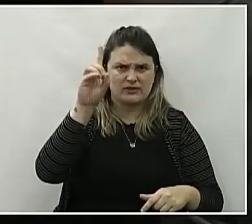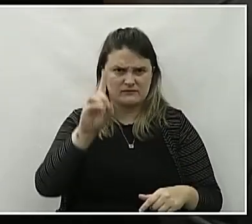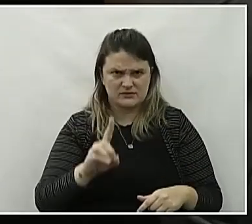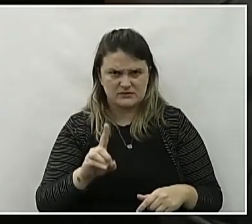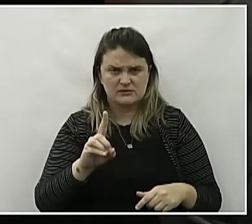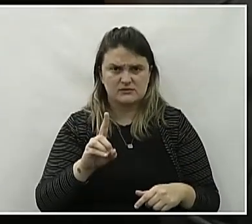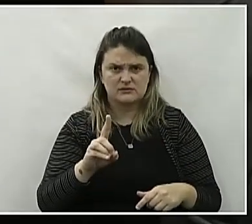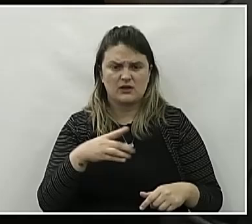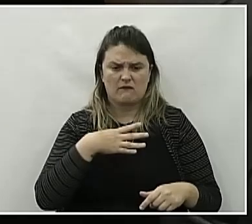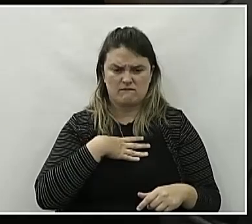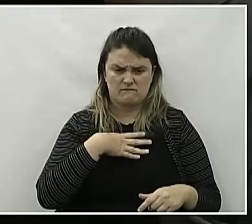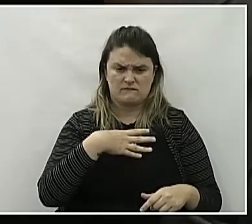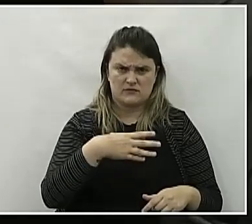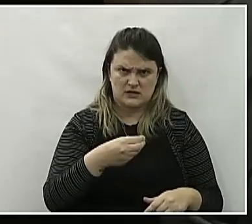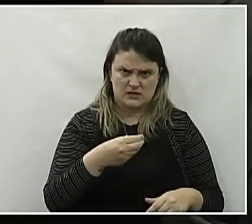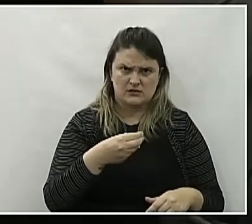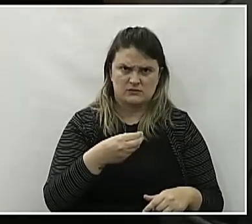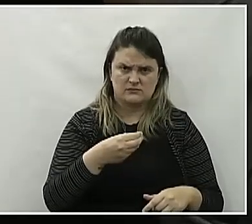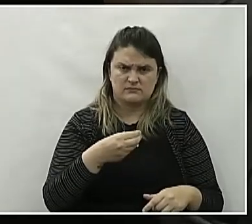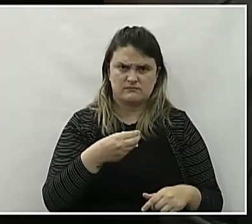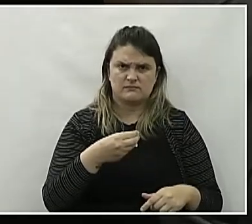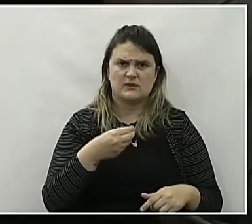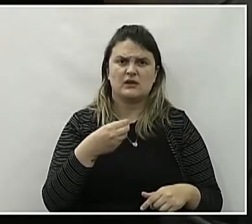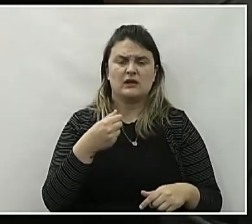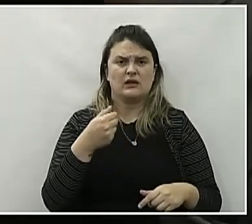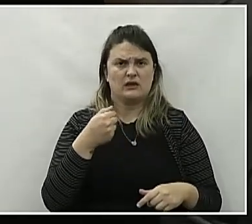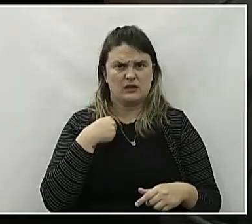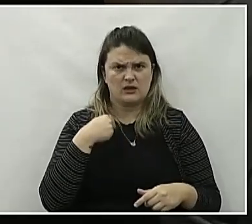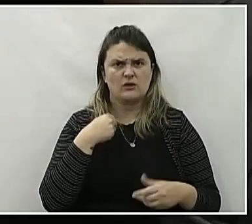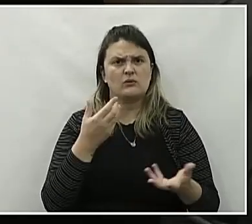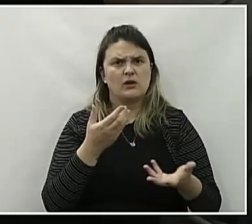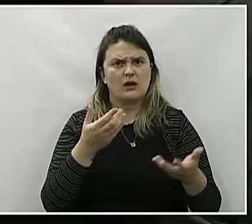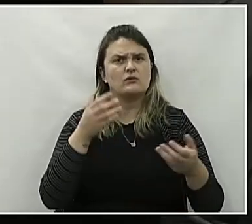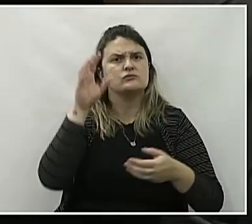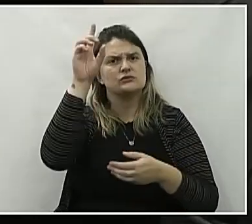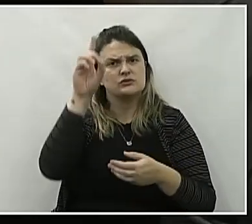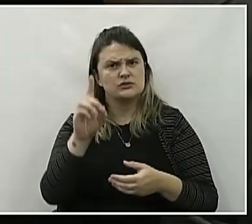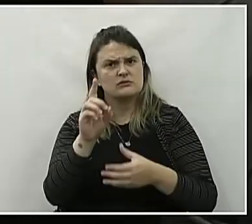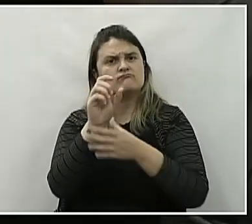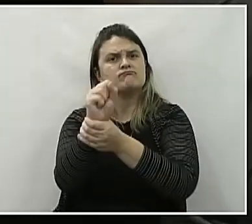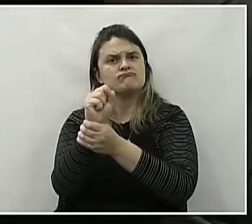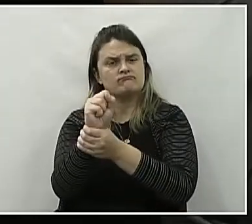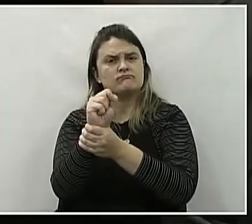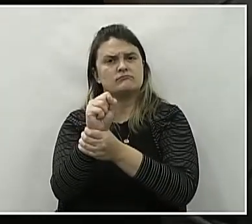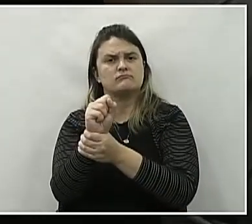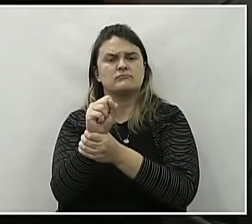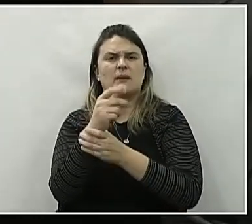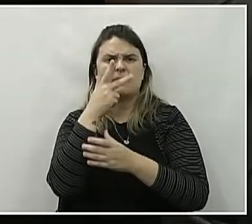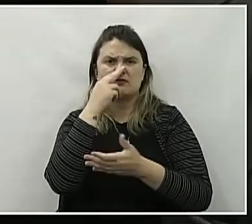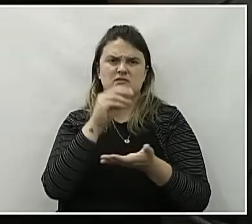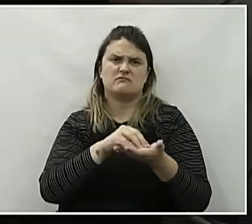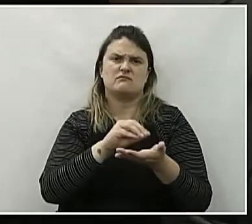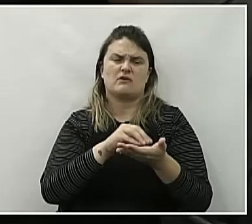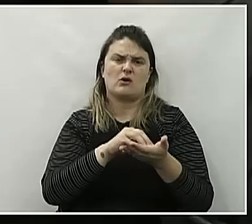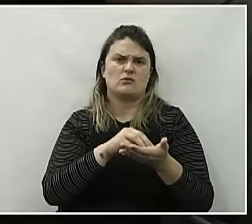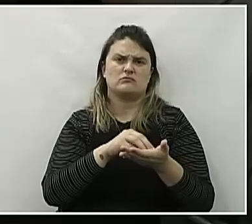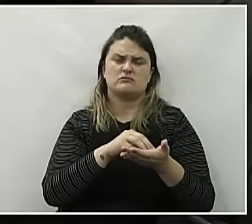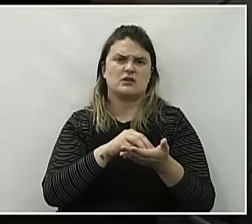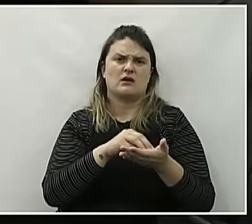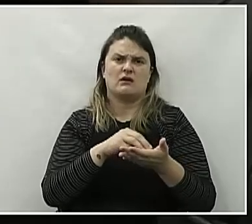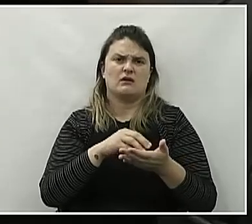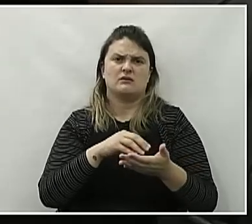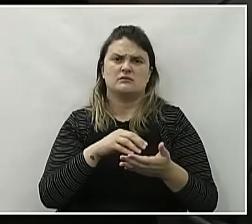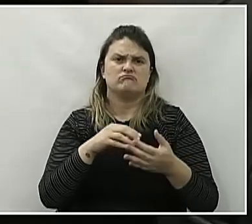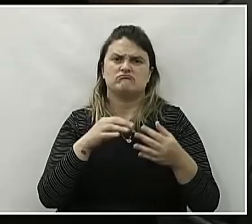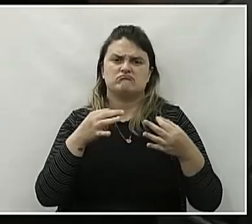e dos filhos deste homem que busca o direito das pessoas com deficiência é covardia, é ser covarde,